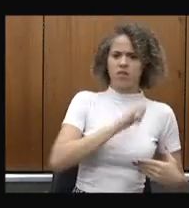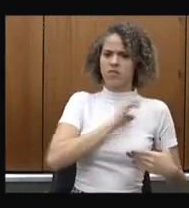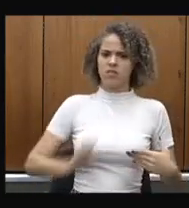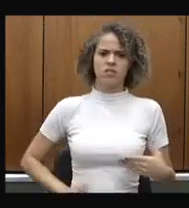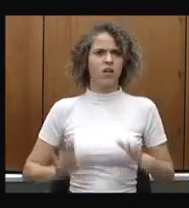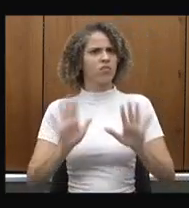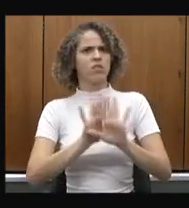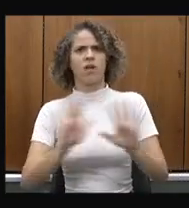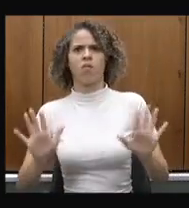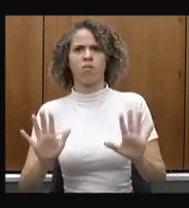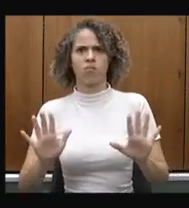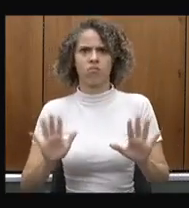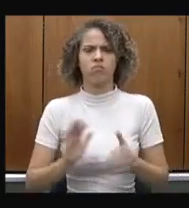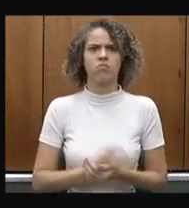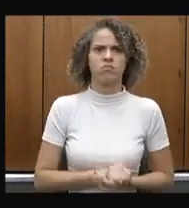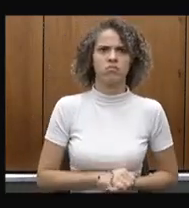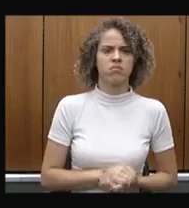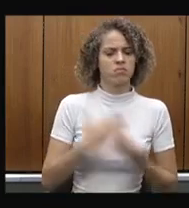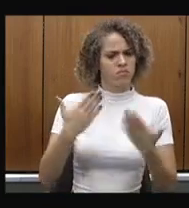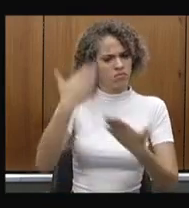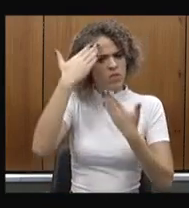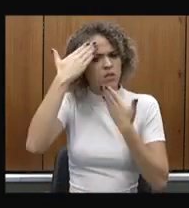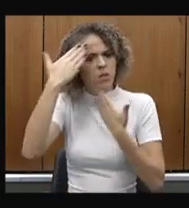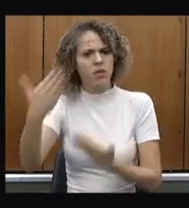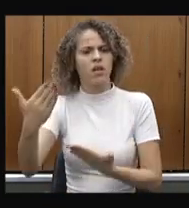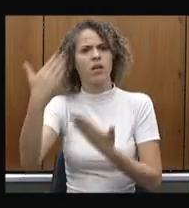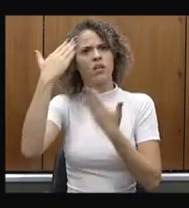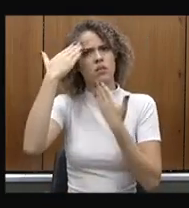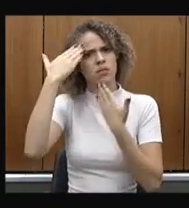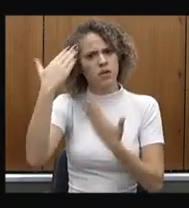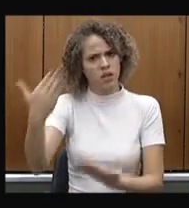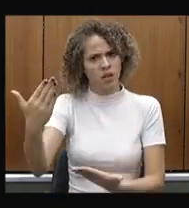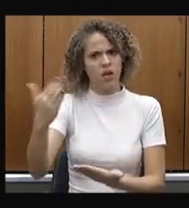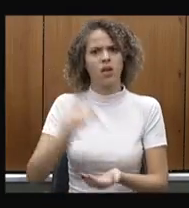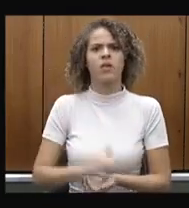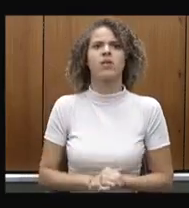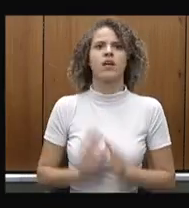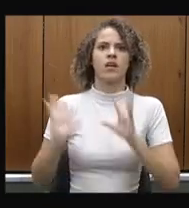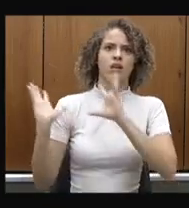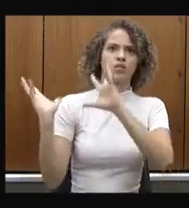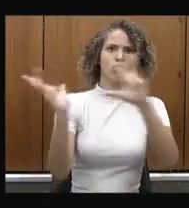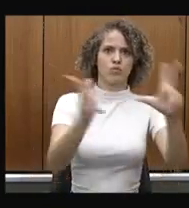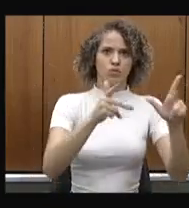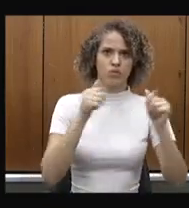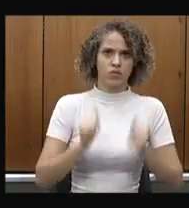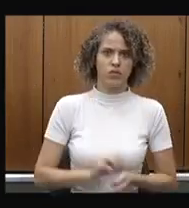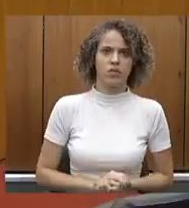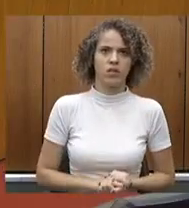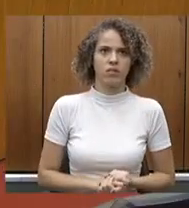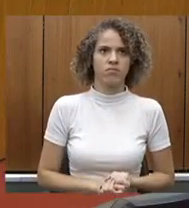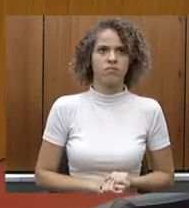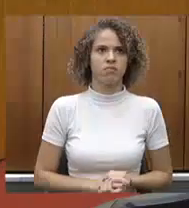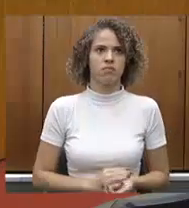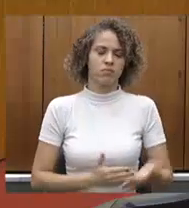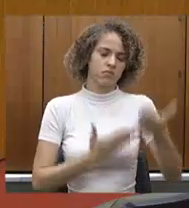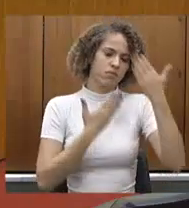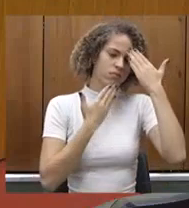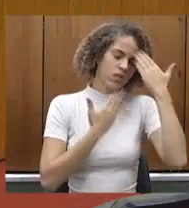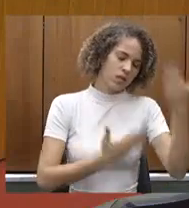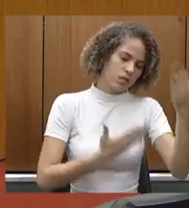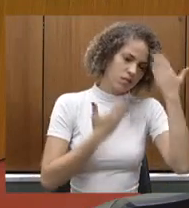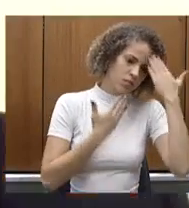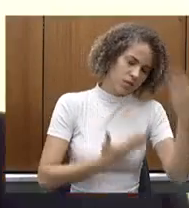acho que vossa excelência concorda comigo muito obrigado a todos vocês obrigado deputado Jean